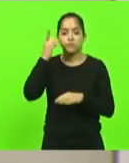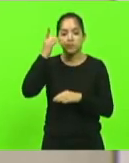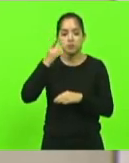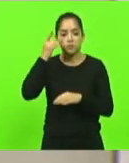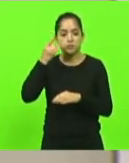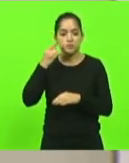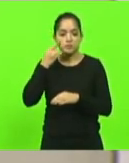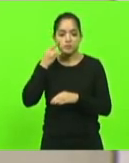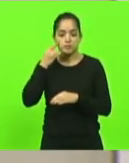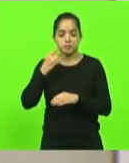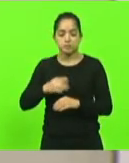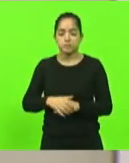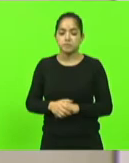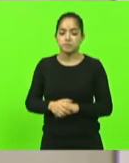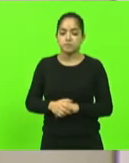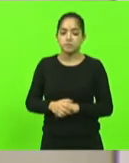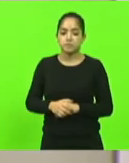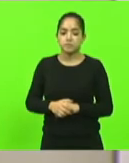discussão.